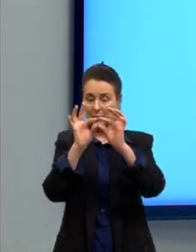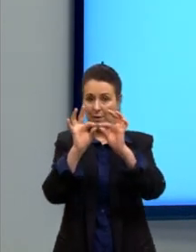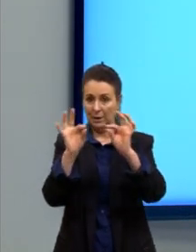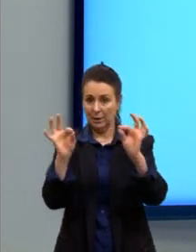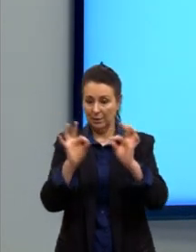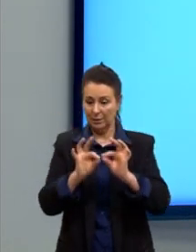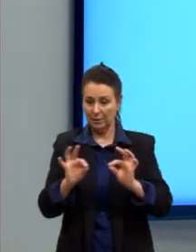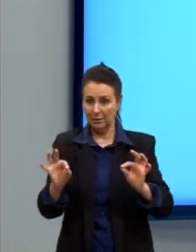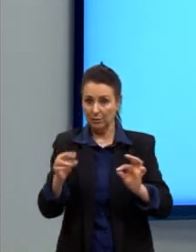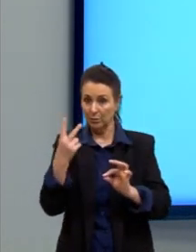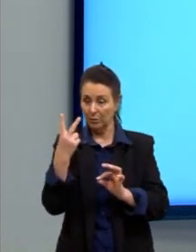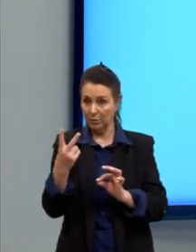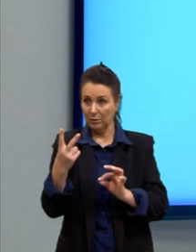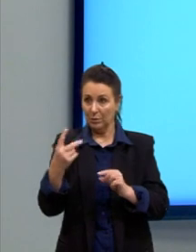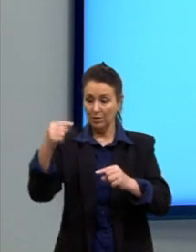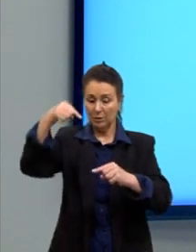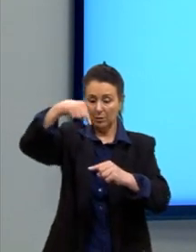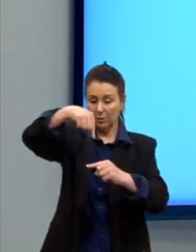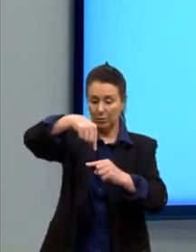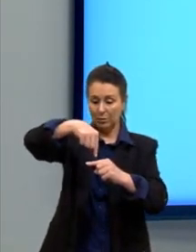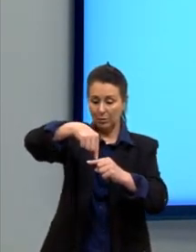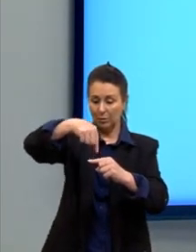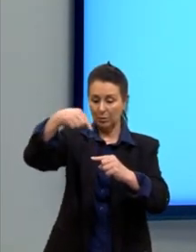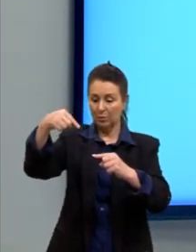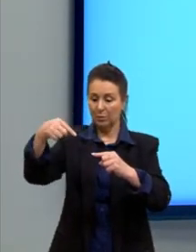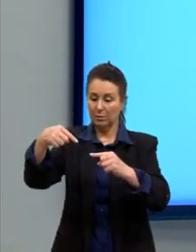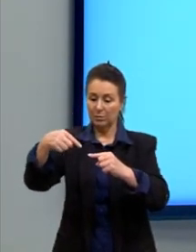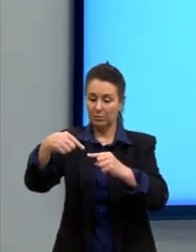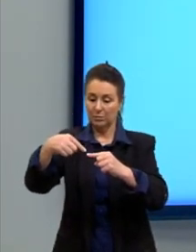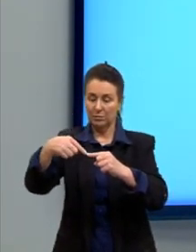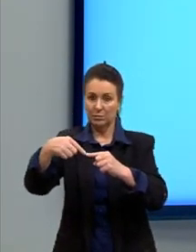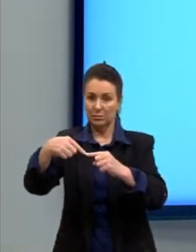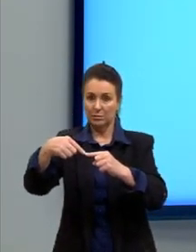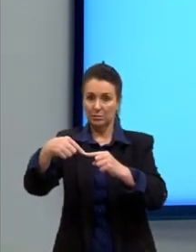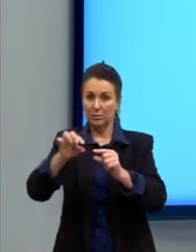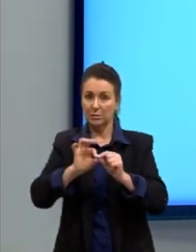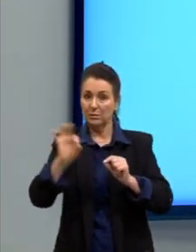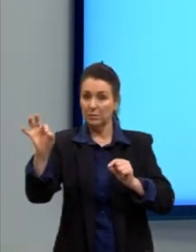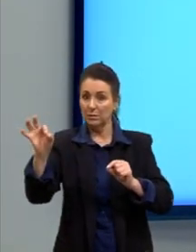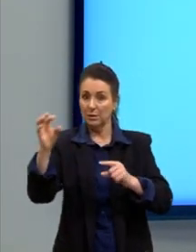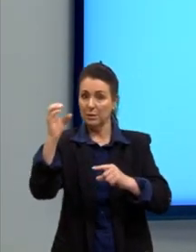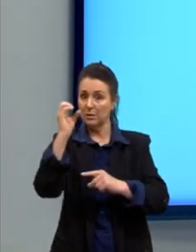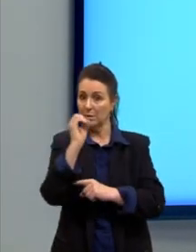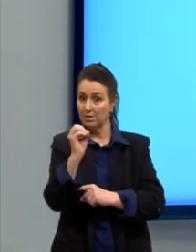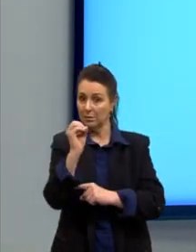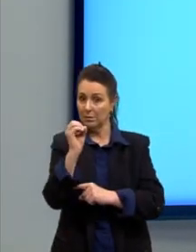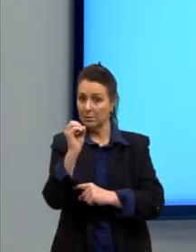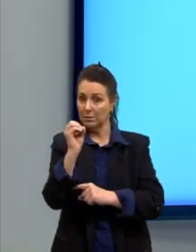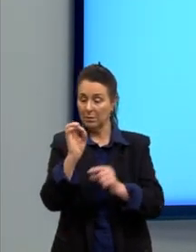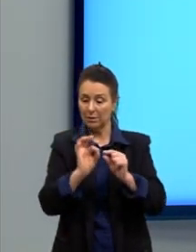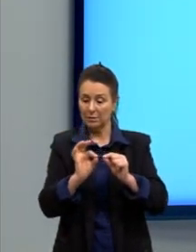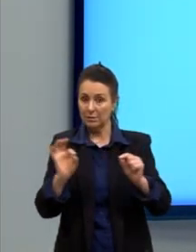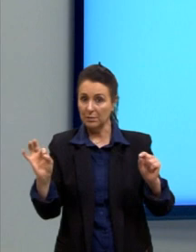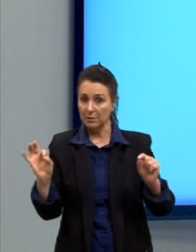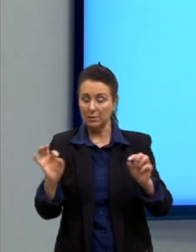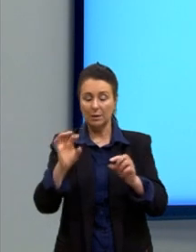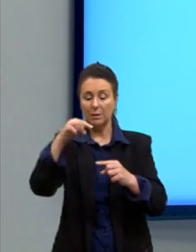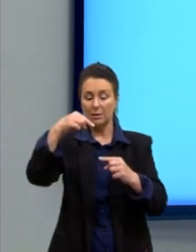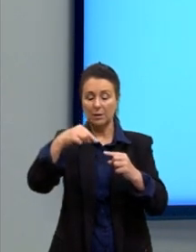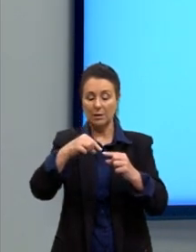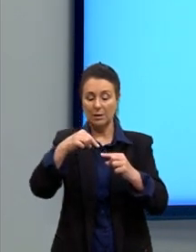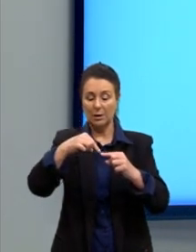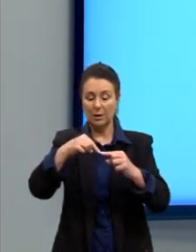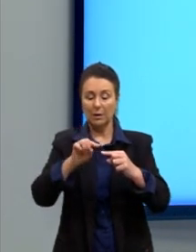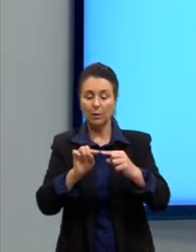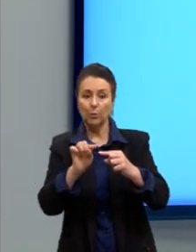cruzam em um ponto, significa que a distância entre elas é zero. Já que elas se cruzam, né? Não teria